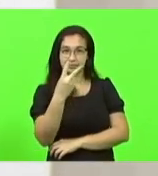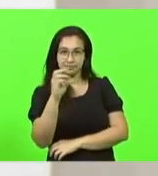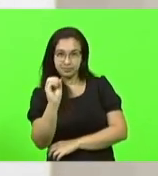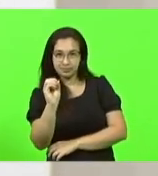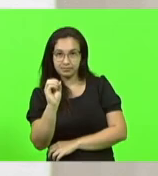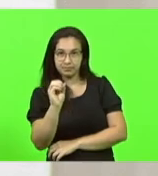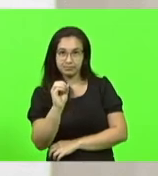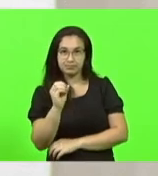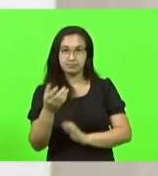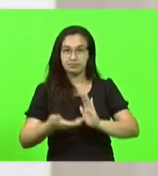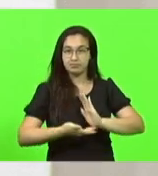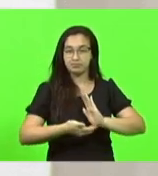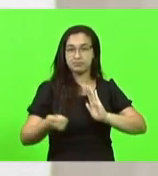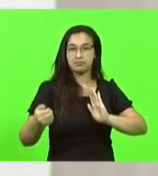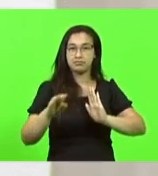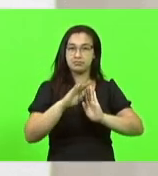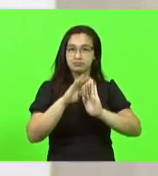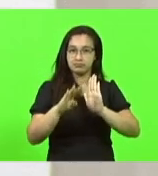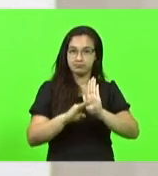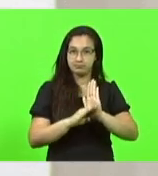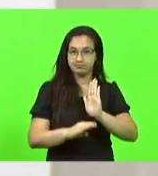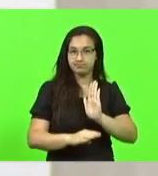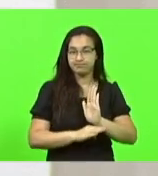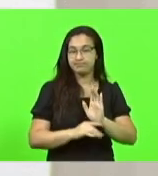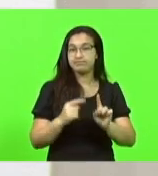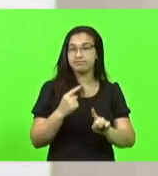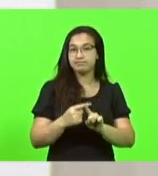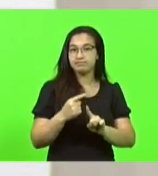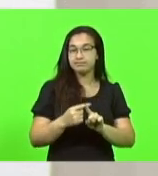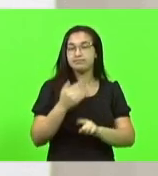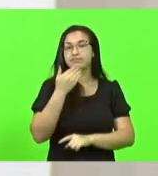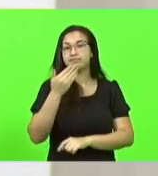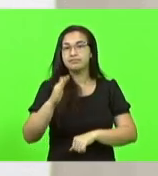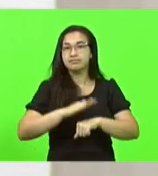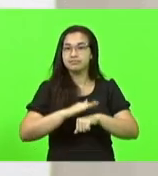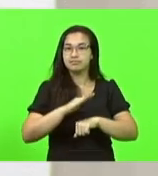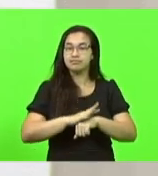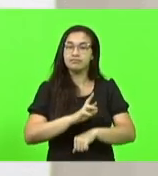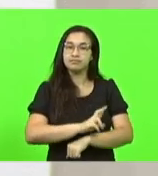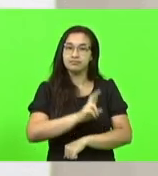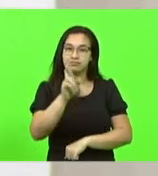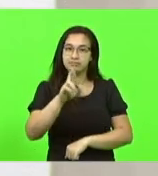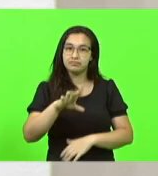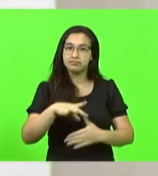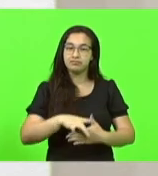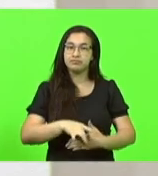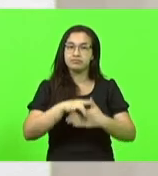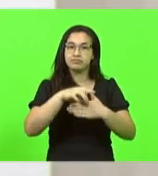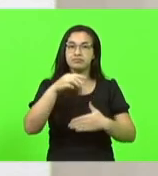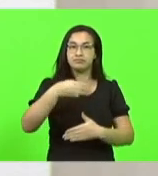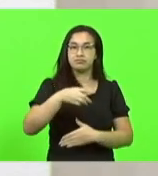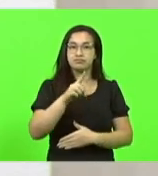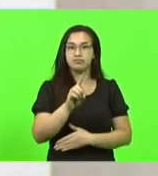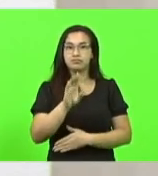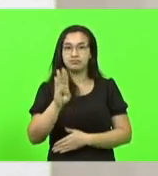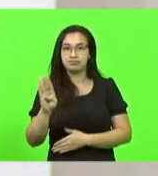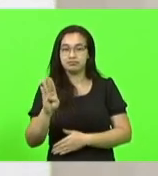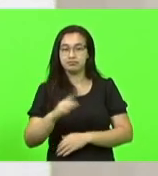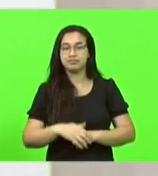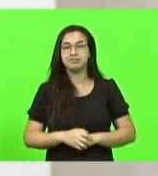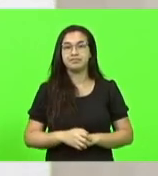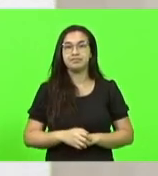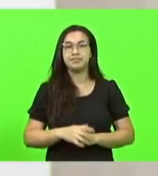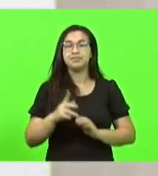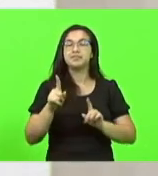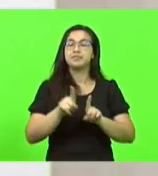retirado de pauta a pedido da autora e do líder do MDB, bem como o